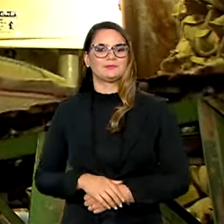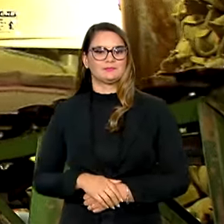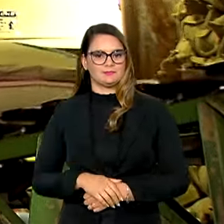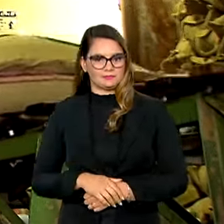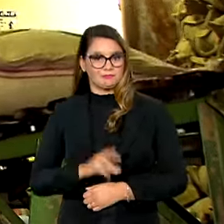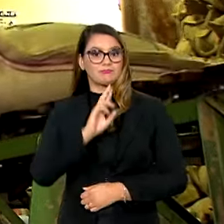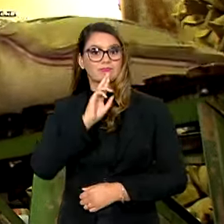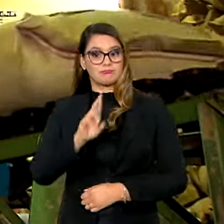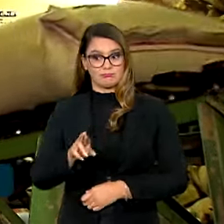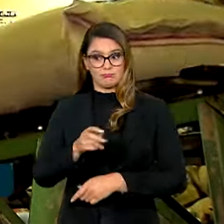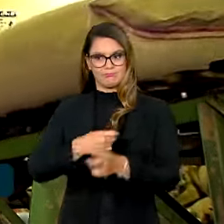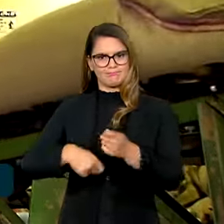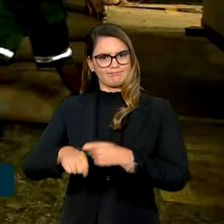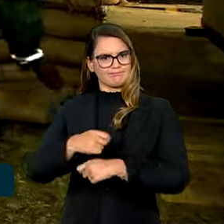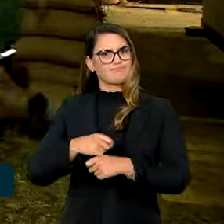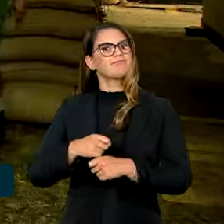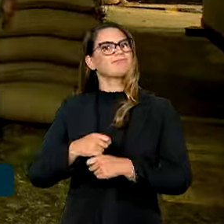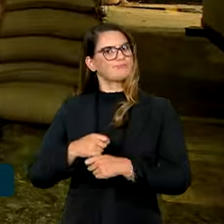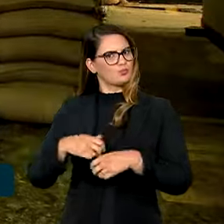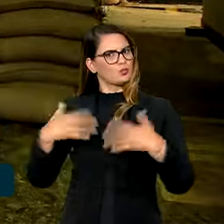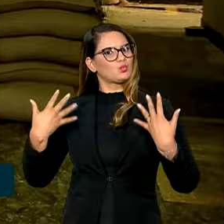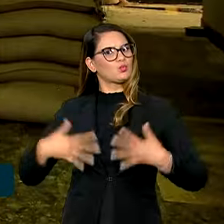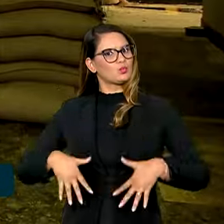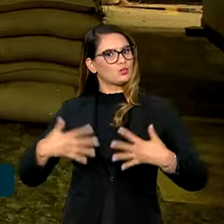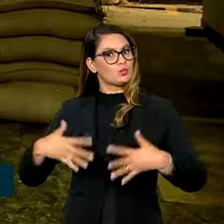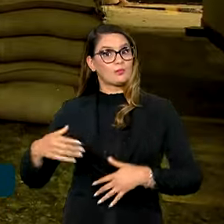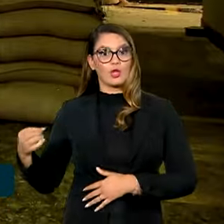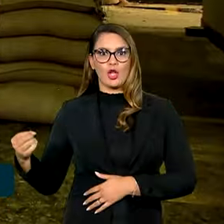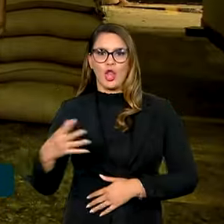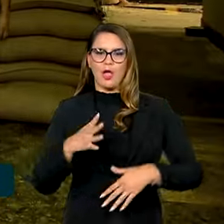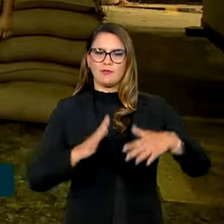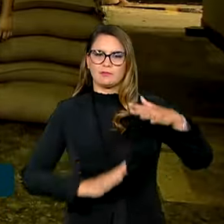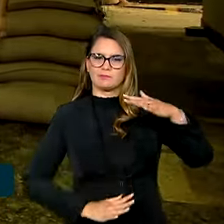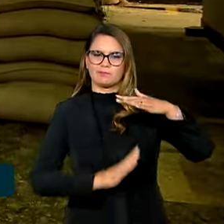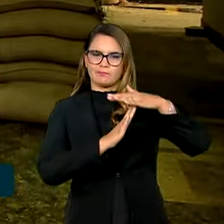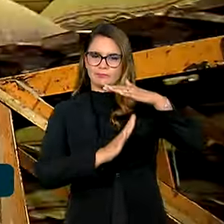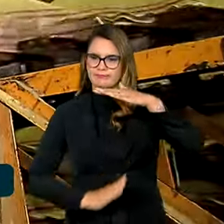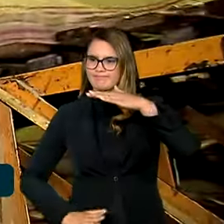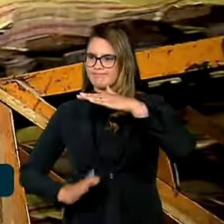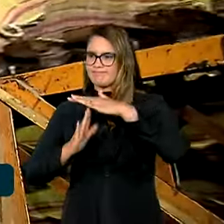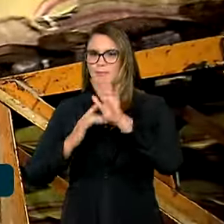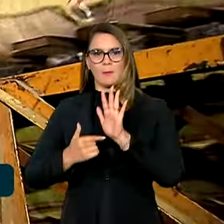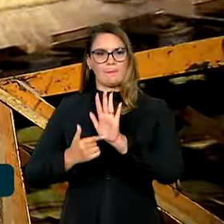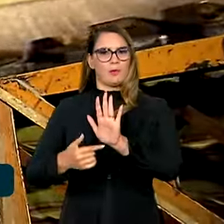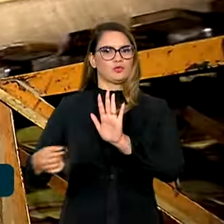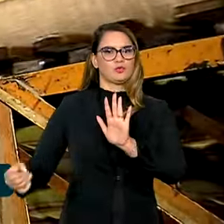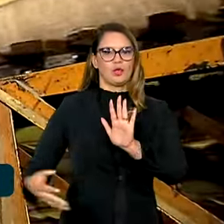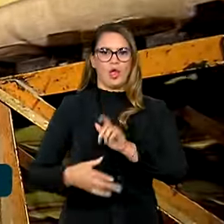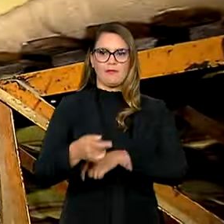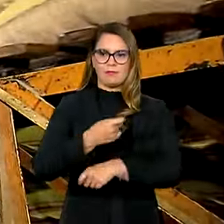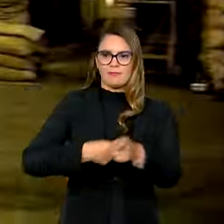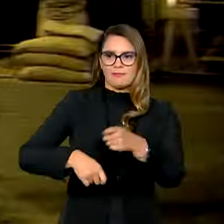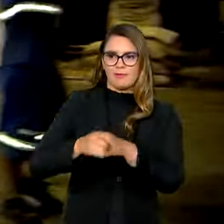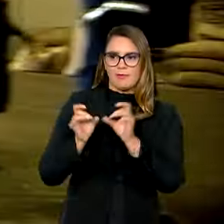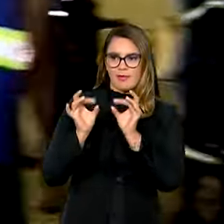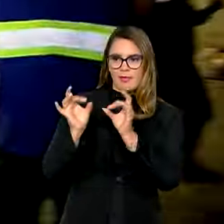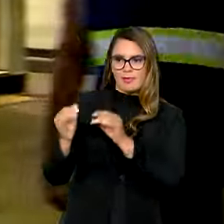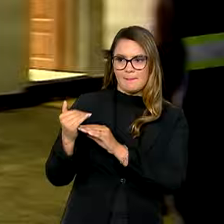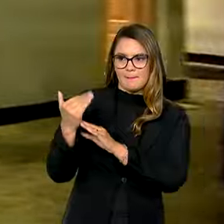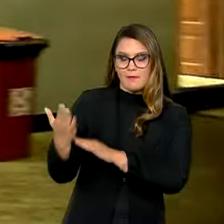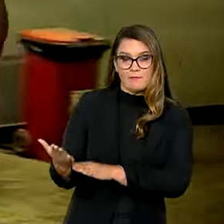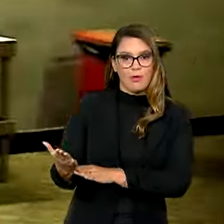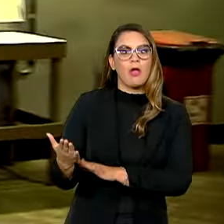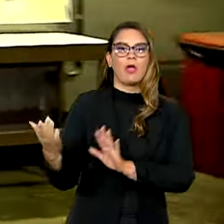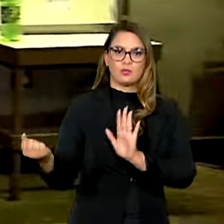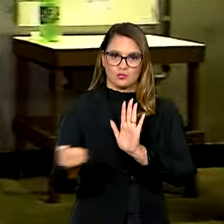Resultados econômicos expressivos e vários novos recordes que revelam um novo patamar para o comércio exterior brasileiro foram os